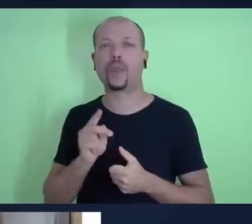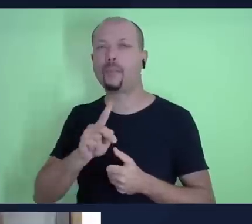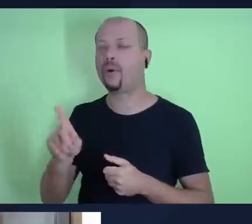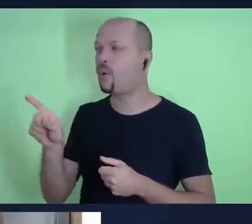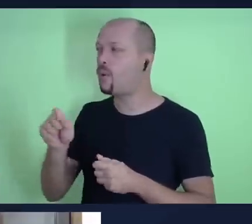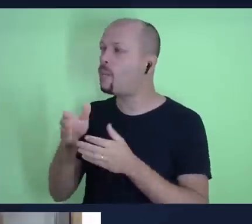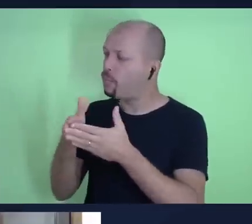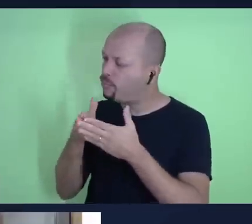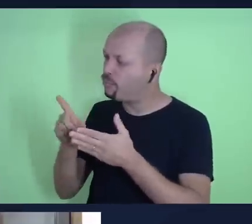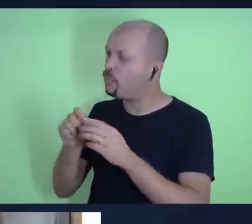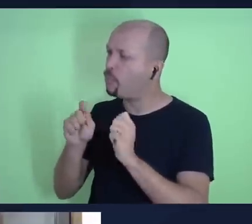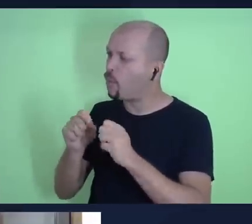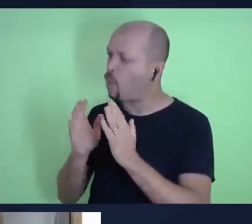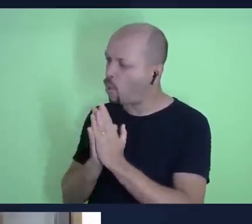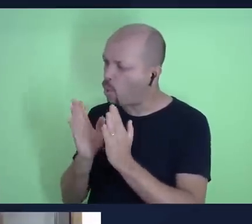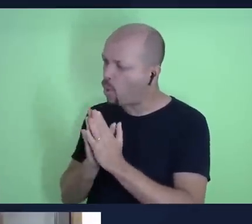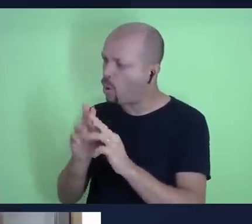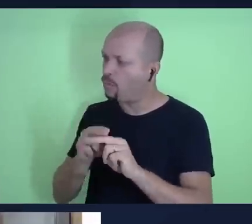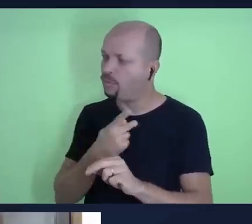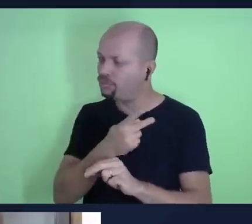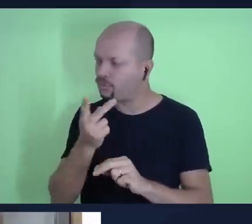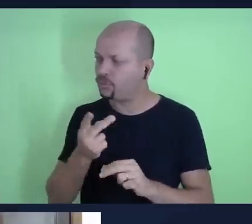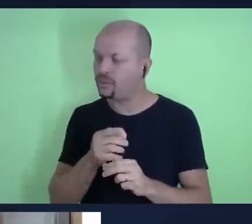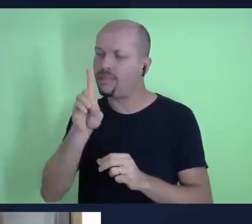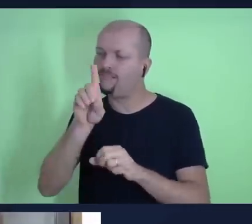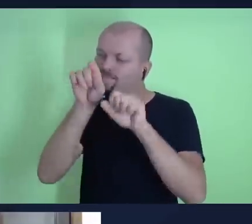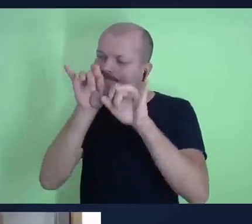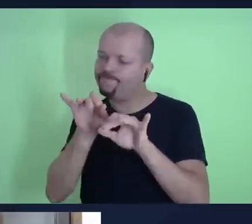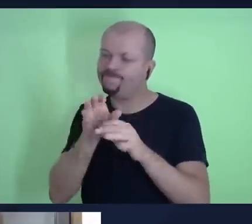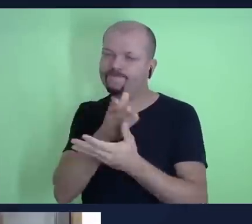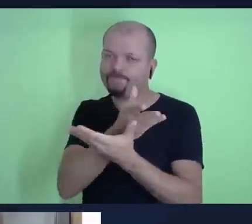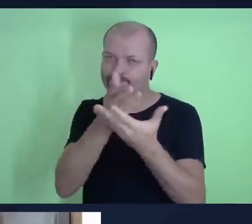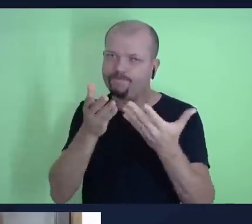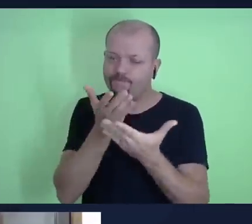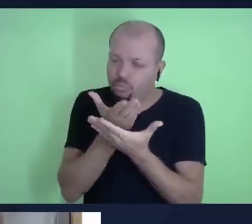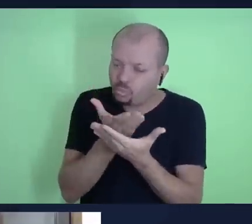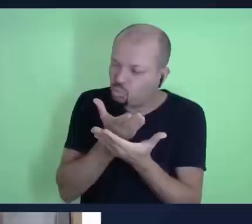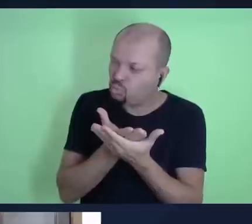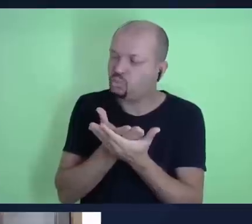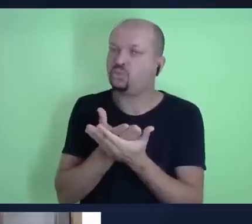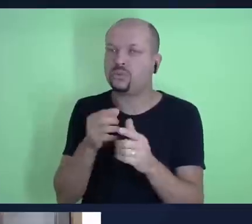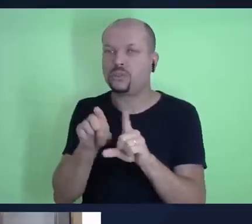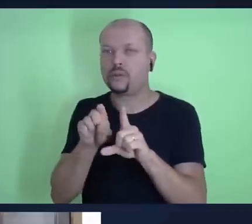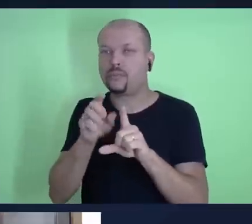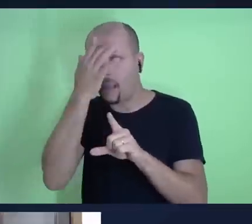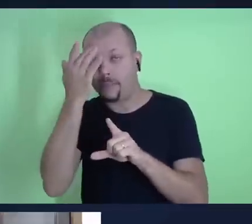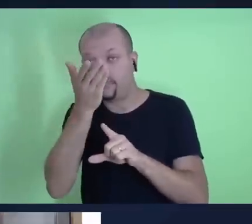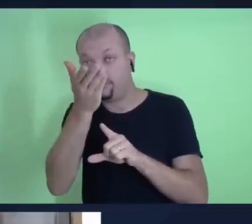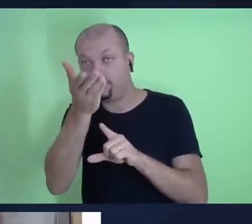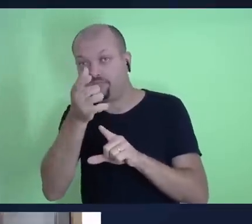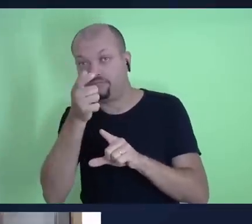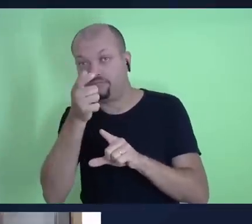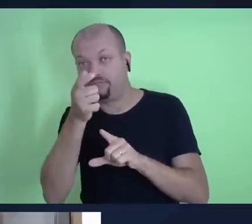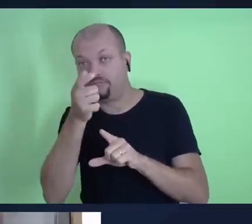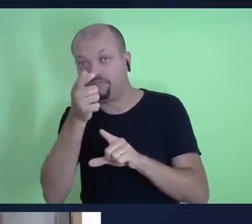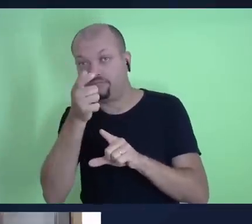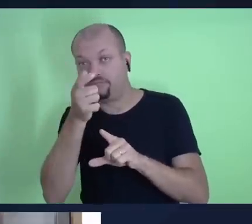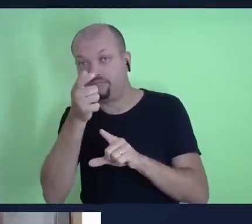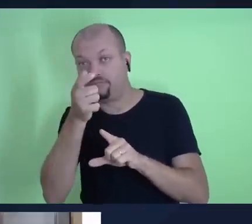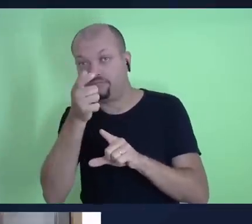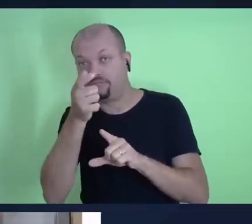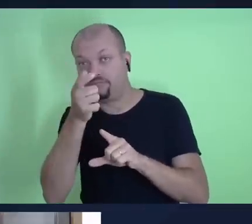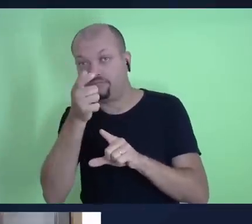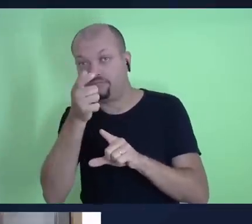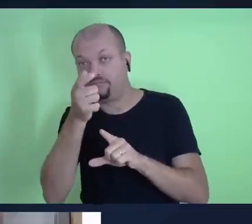favor, faça uma oração nesse momento, para que Deus abençoe a nós e aqueles que estão nos acompanhando no estudo desse tema, por